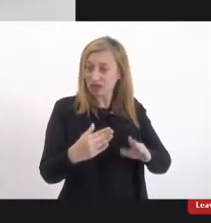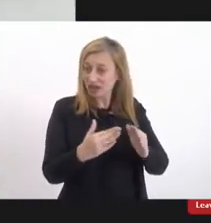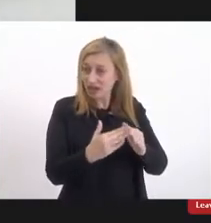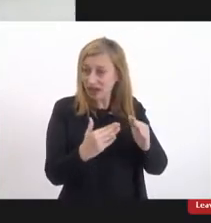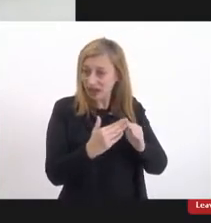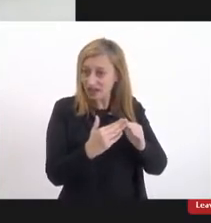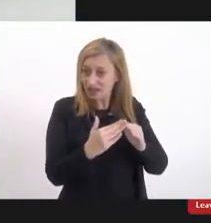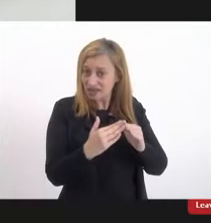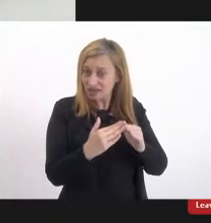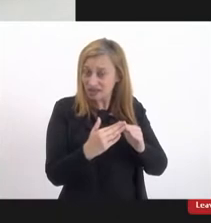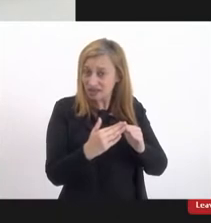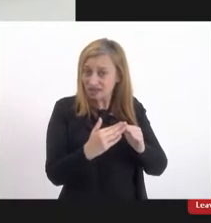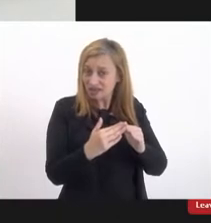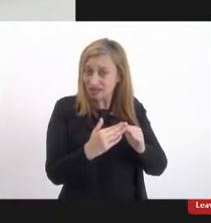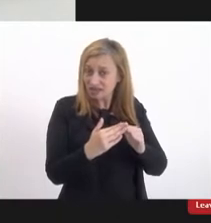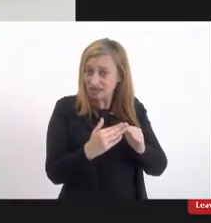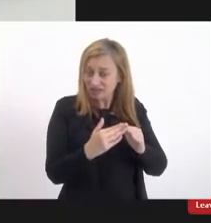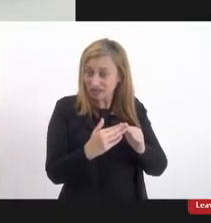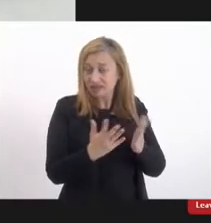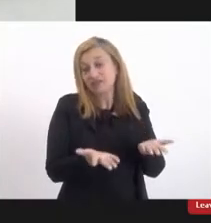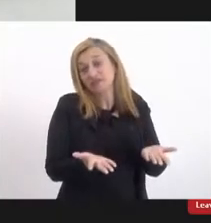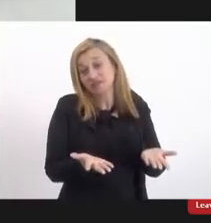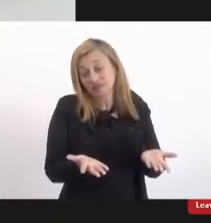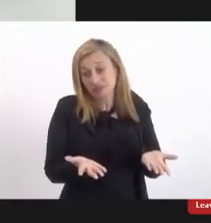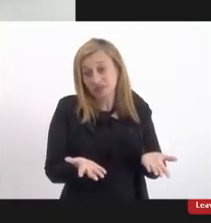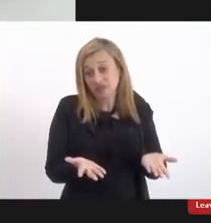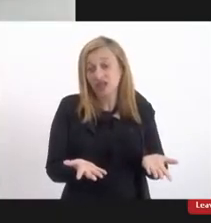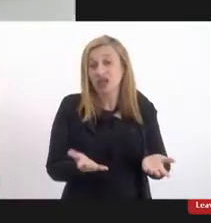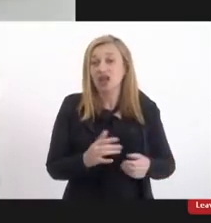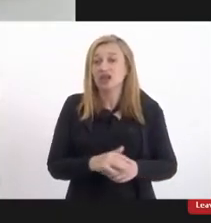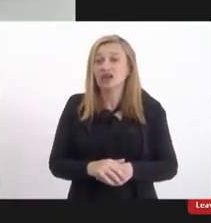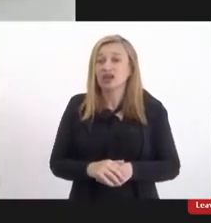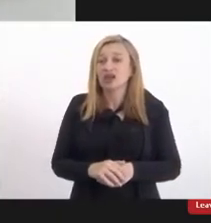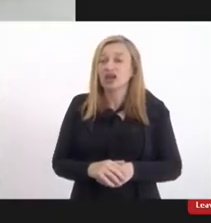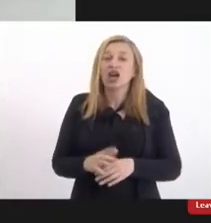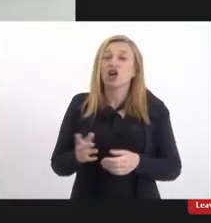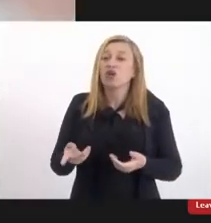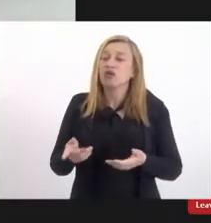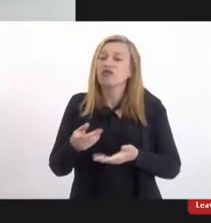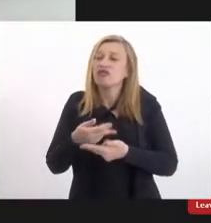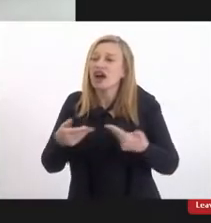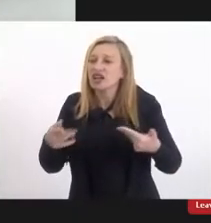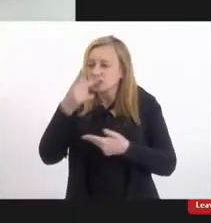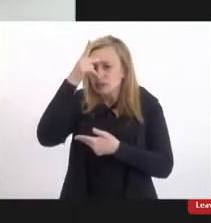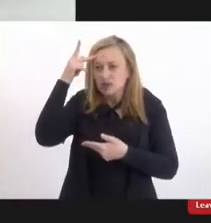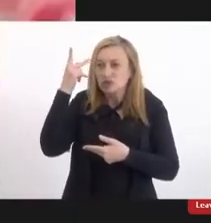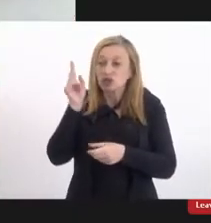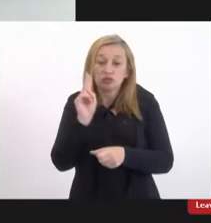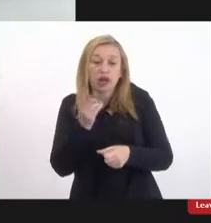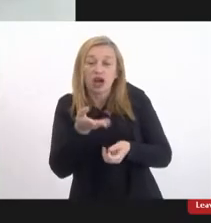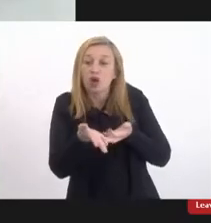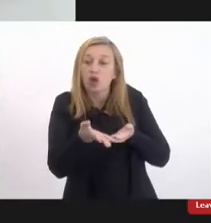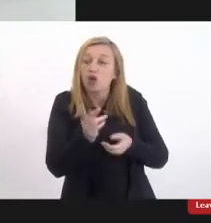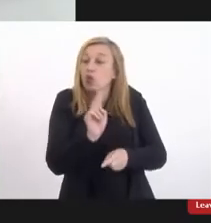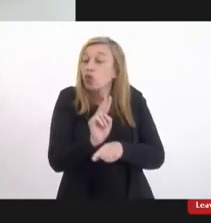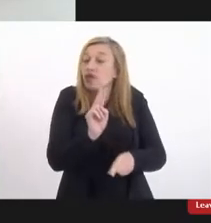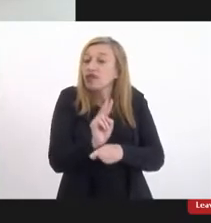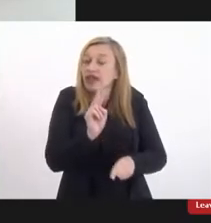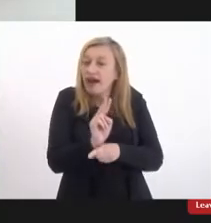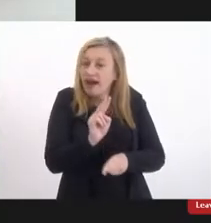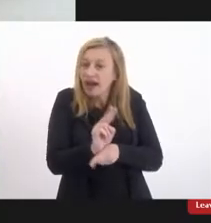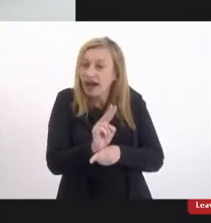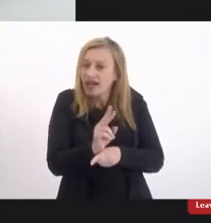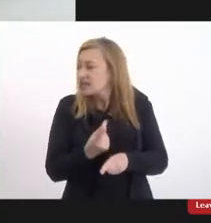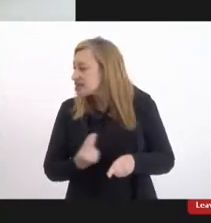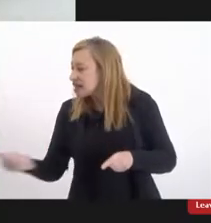dentro da própria família até estão criando uma presa porque colocam fulano pra tomar conta eu tenho que trabalhar cicrano deutrano e